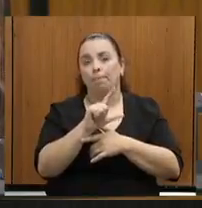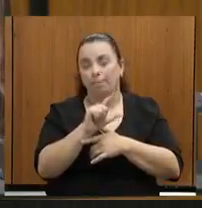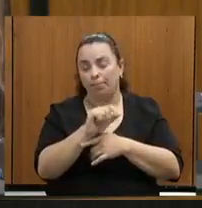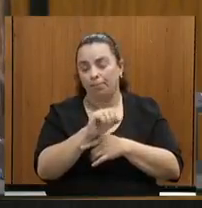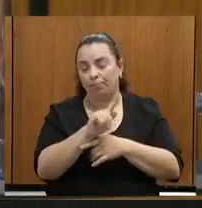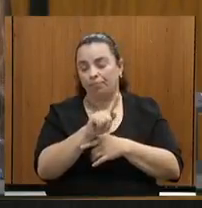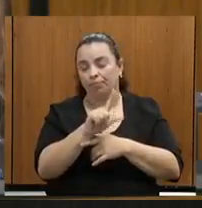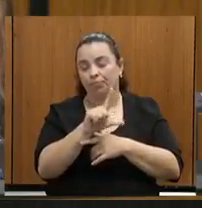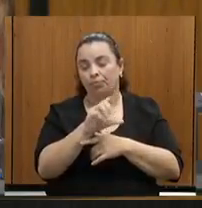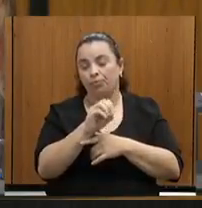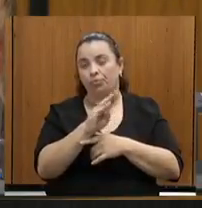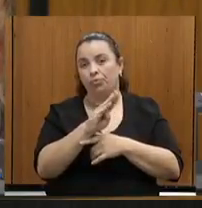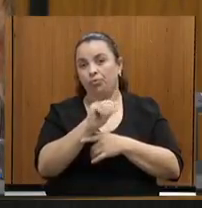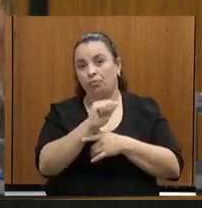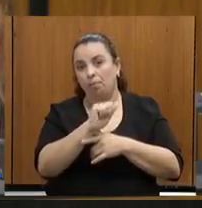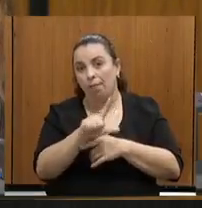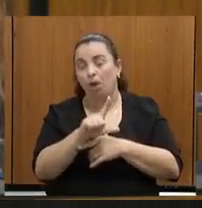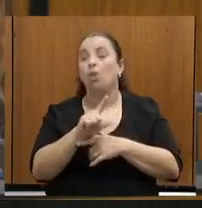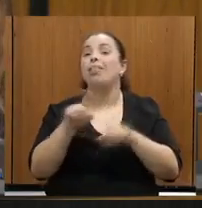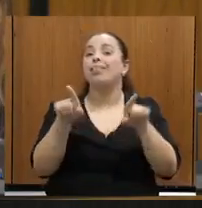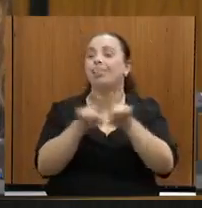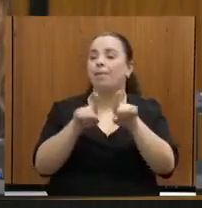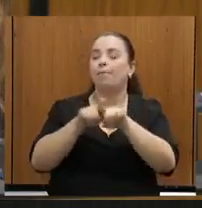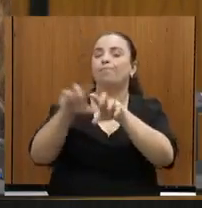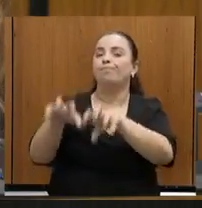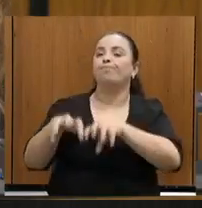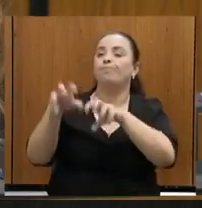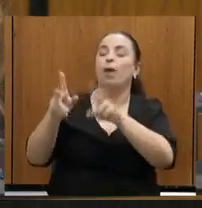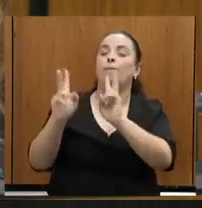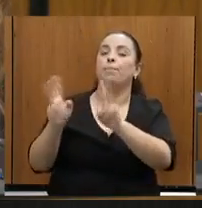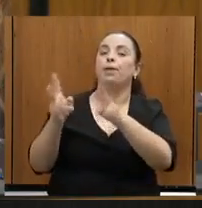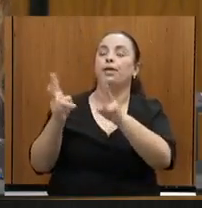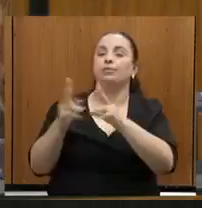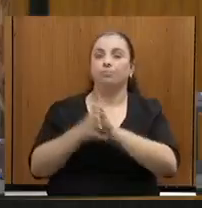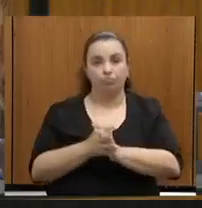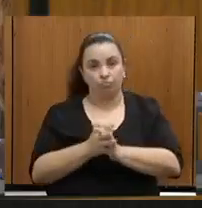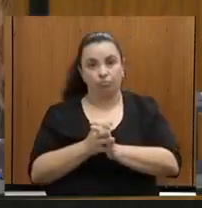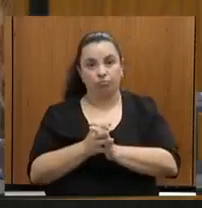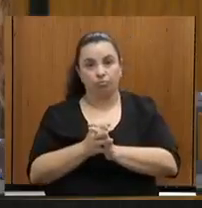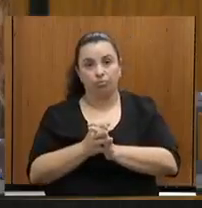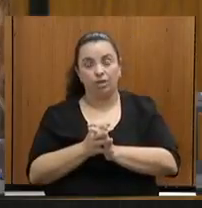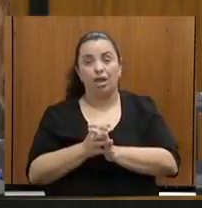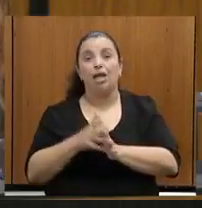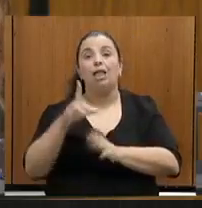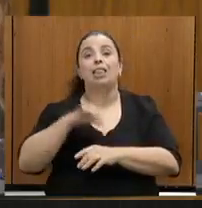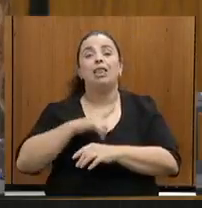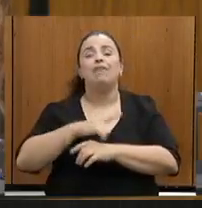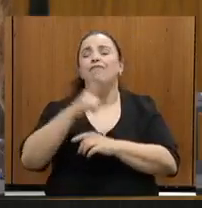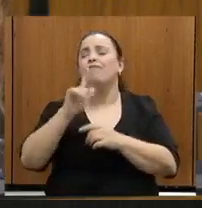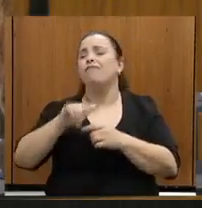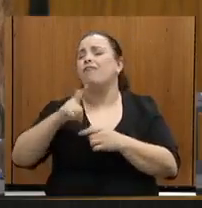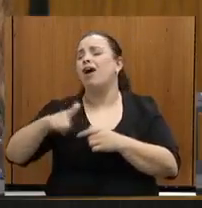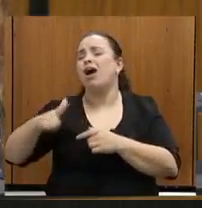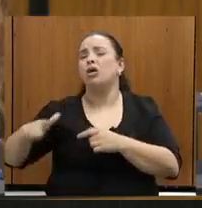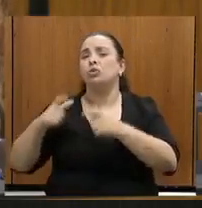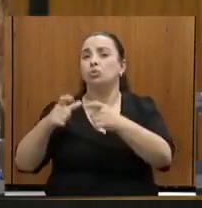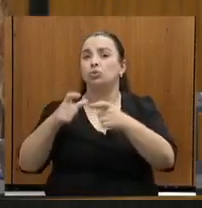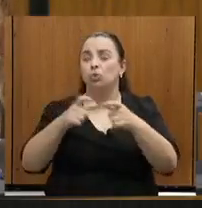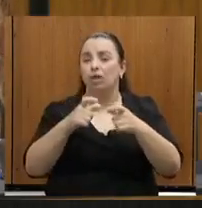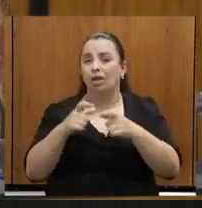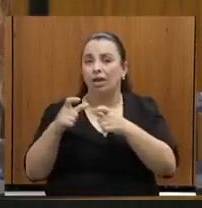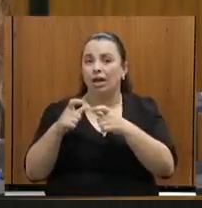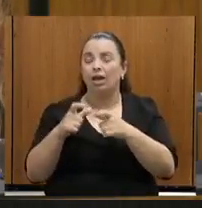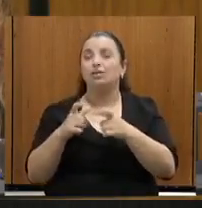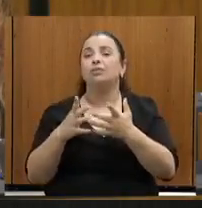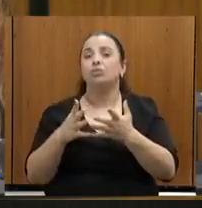risco do Complexo Minerário Serra do Taquariu, da Tamisa, poder ser instalado na